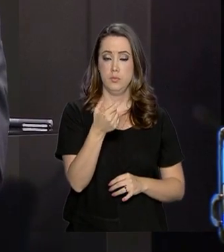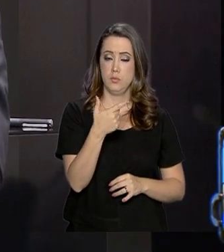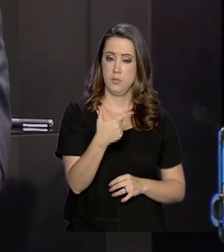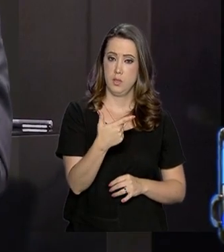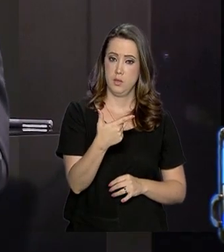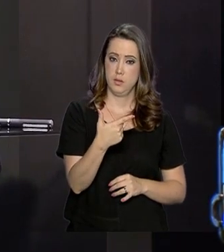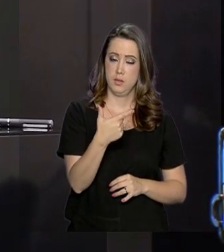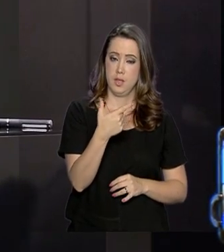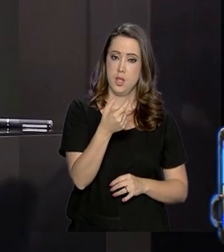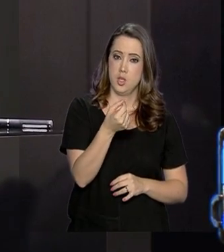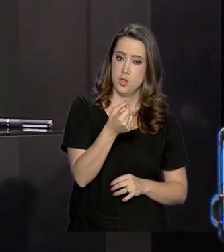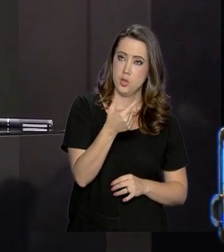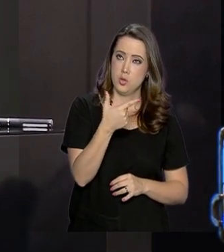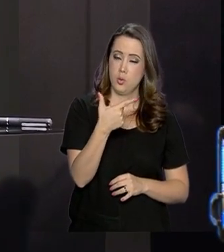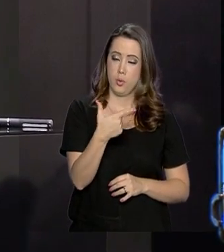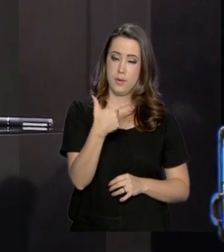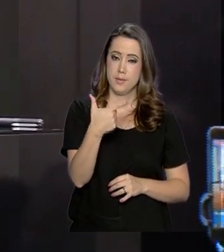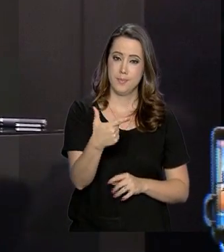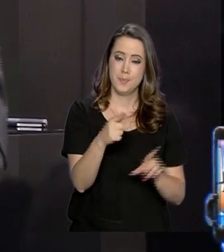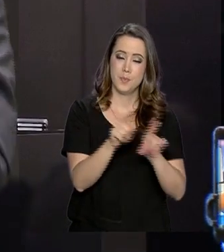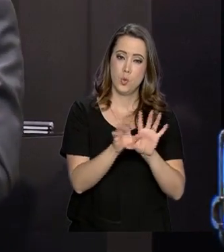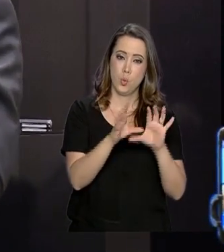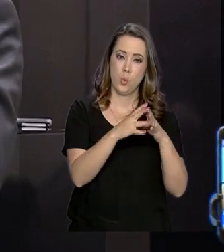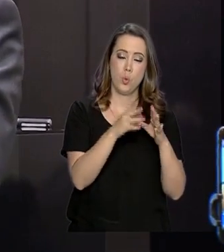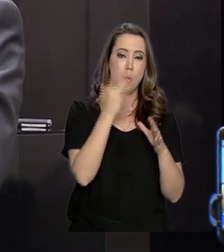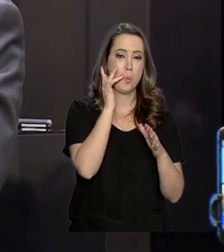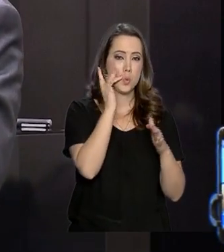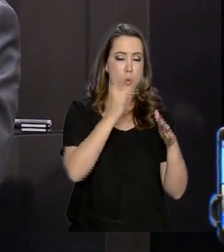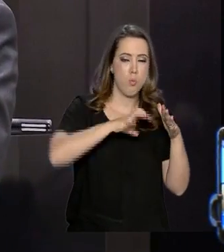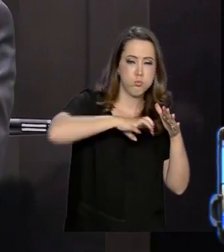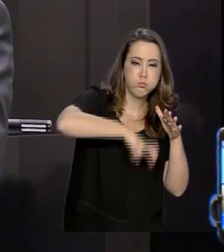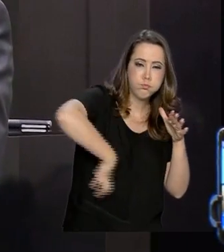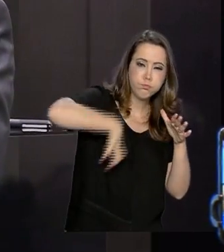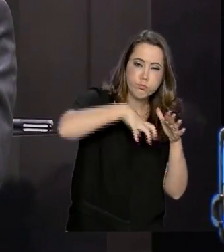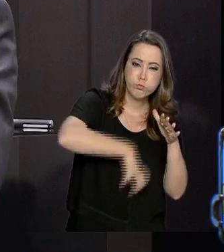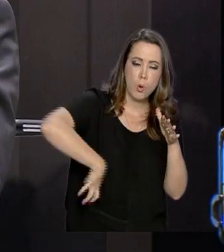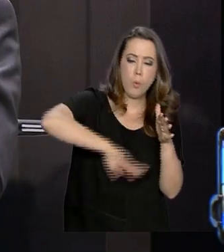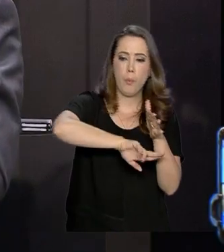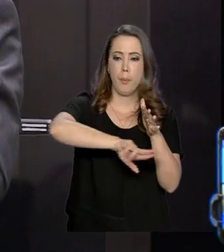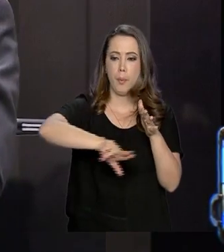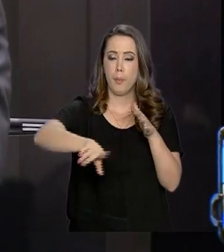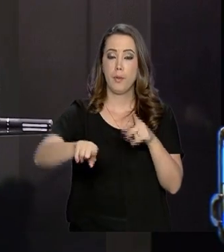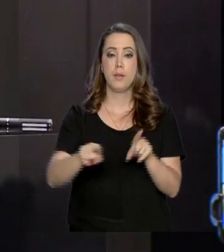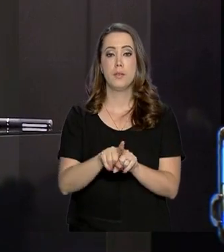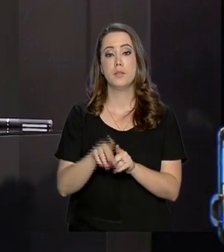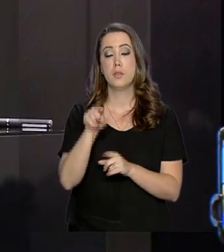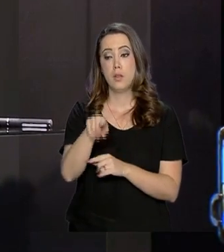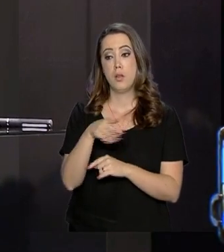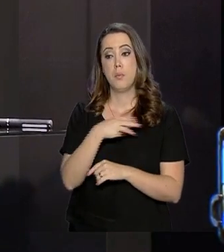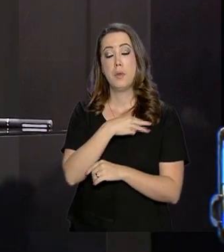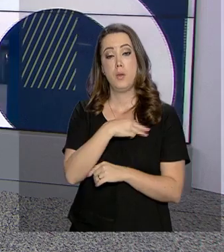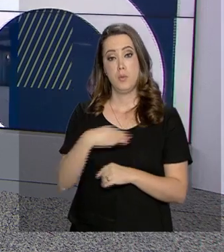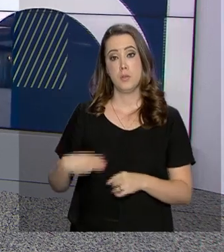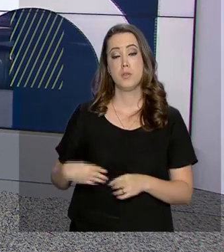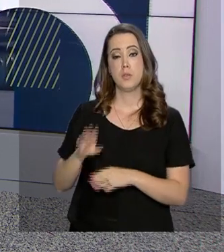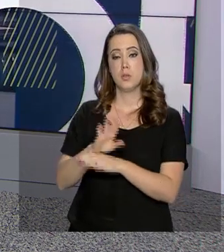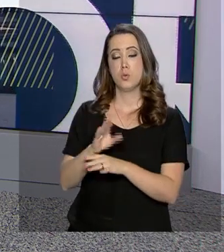mineração. E o ministério também, ele contribui com mais de um terço das receitas do governo federal.